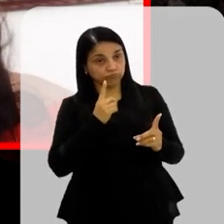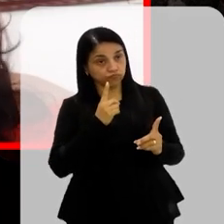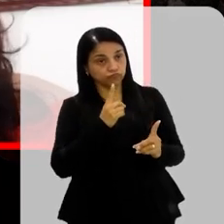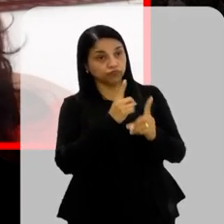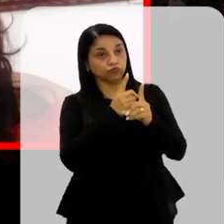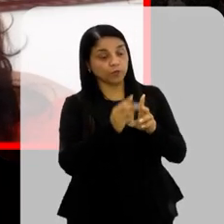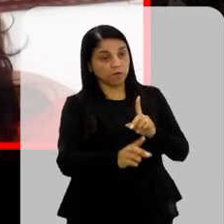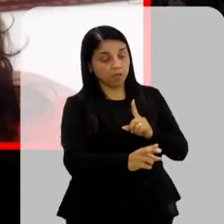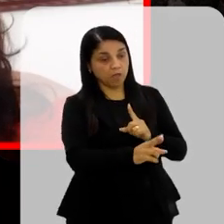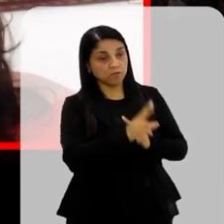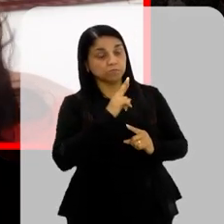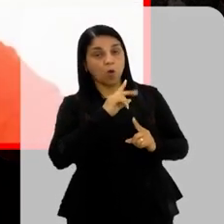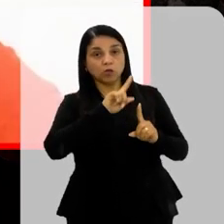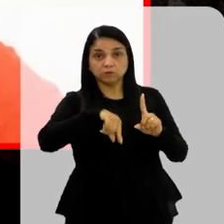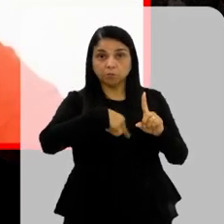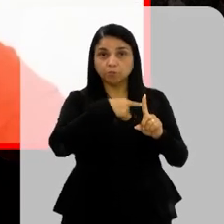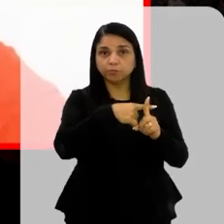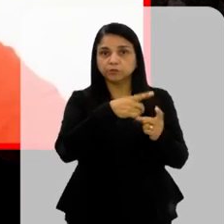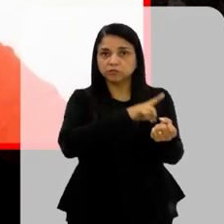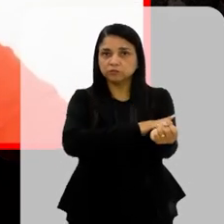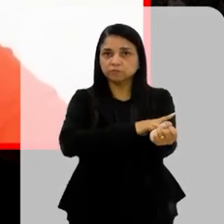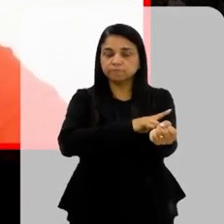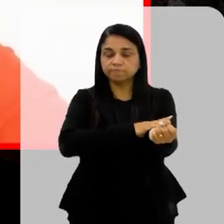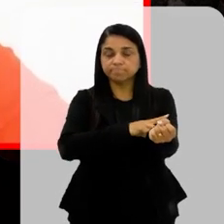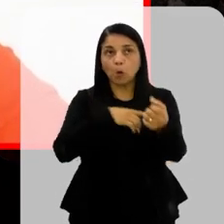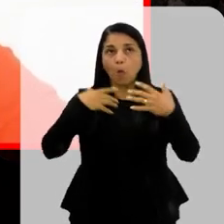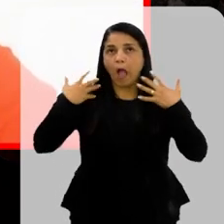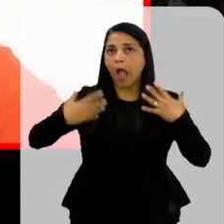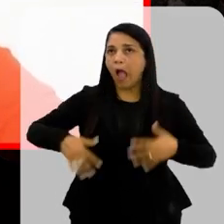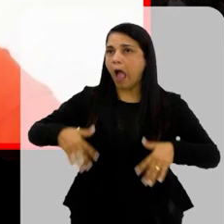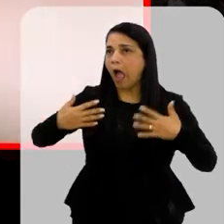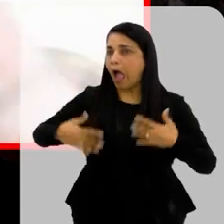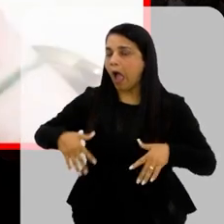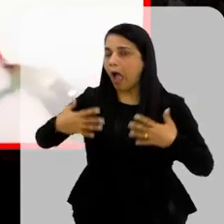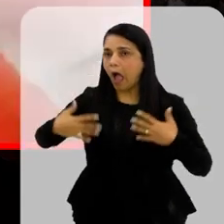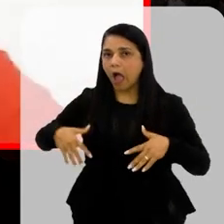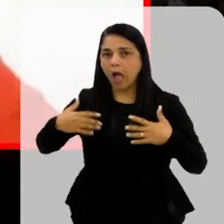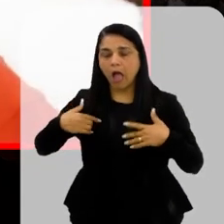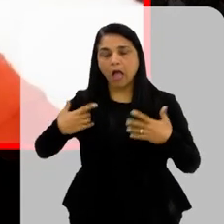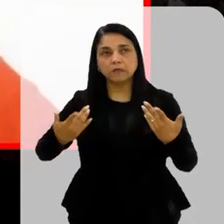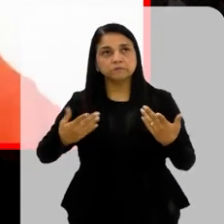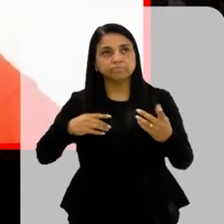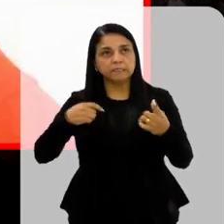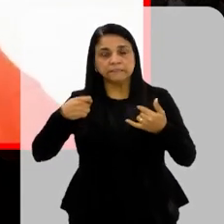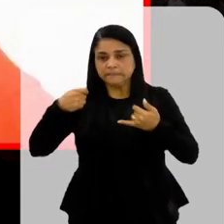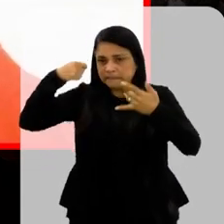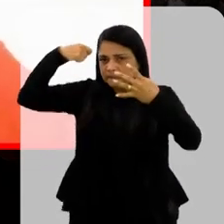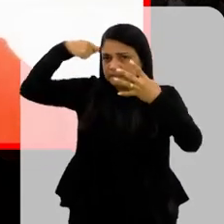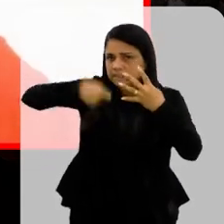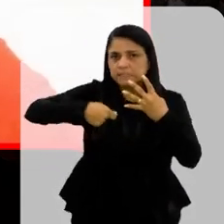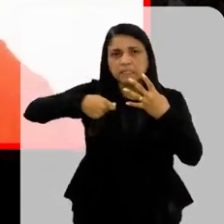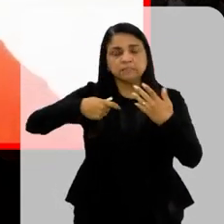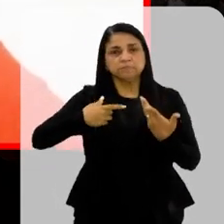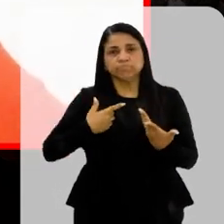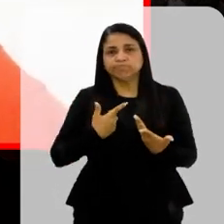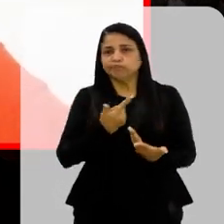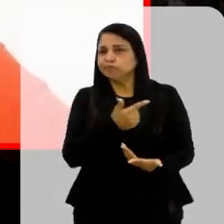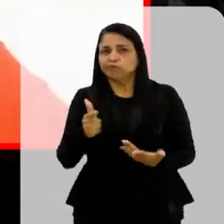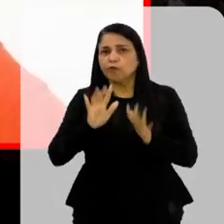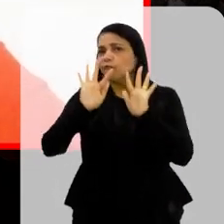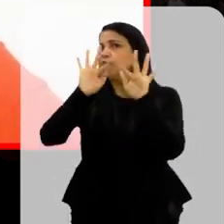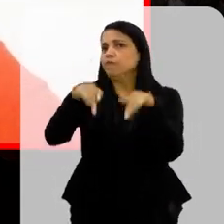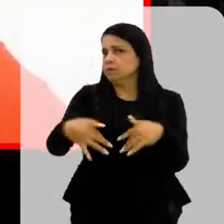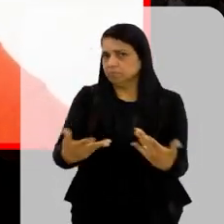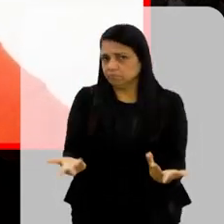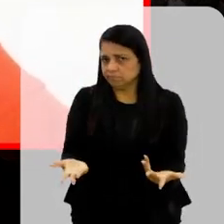apavorada Eu achei que eu estava recebendo Uma sentença ali Uma sentença que não teria fim E aí eu descobri